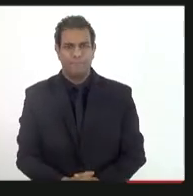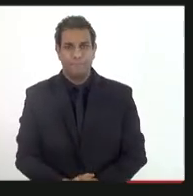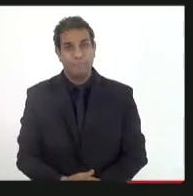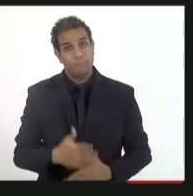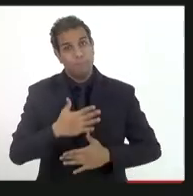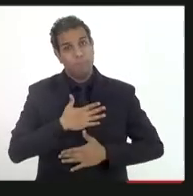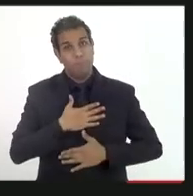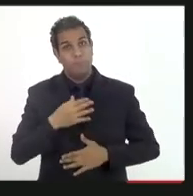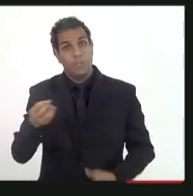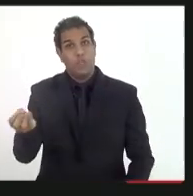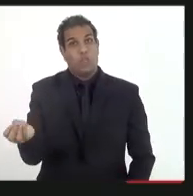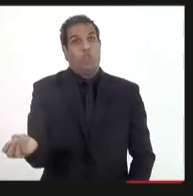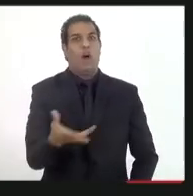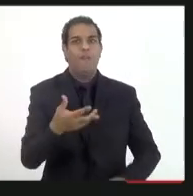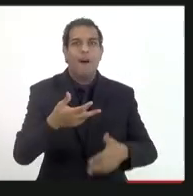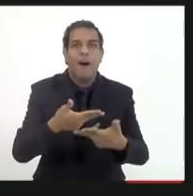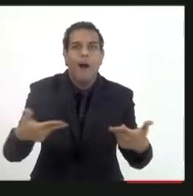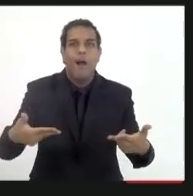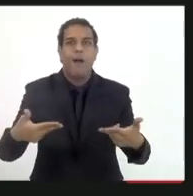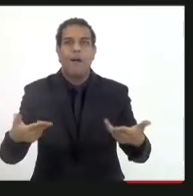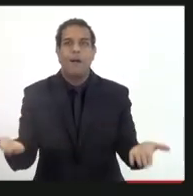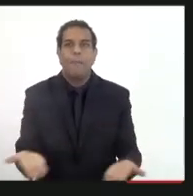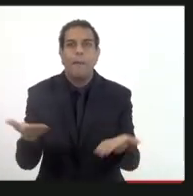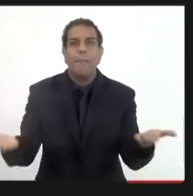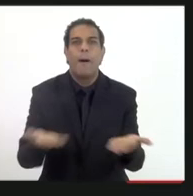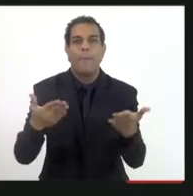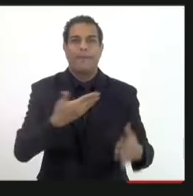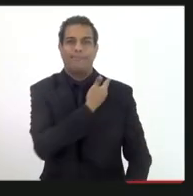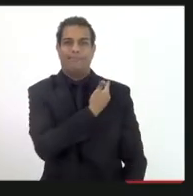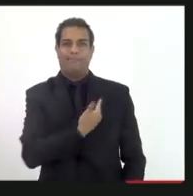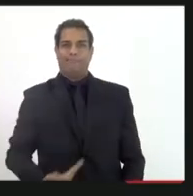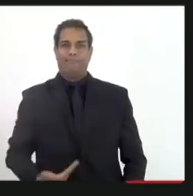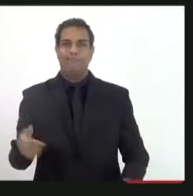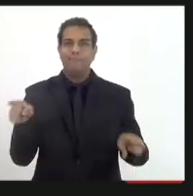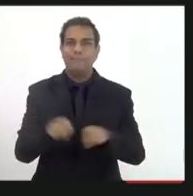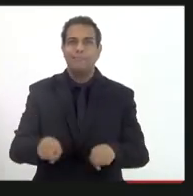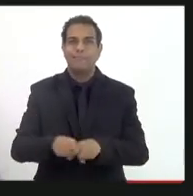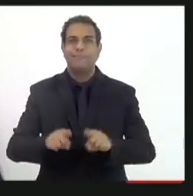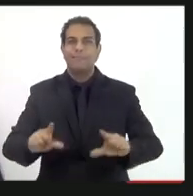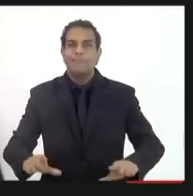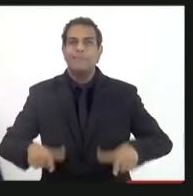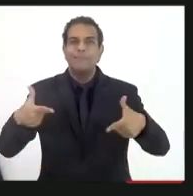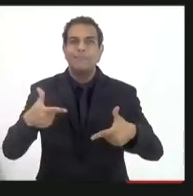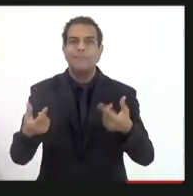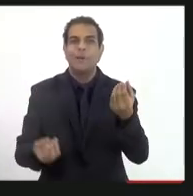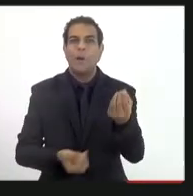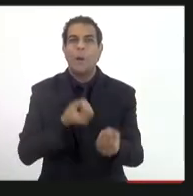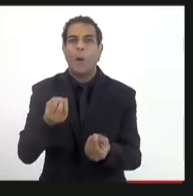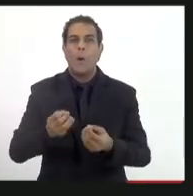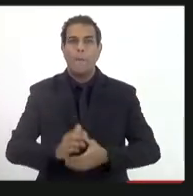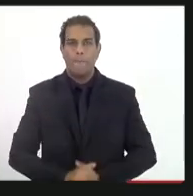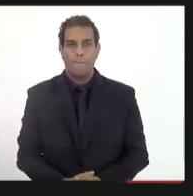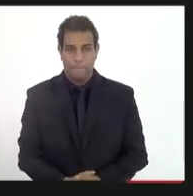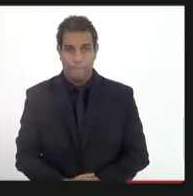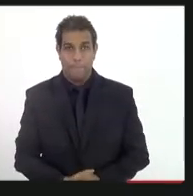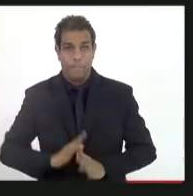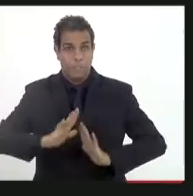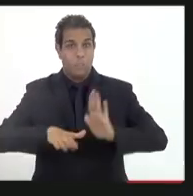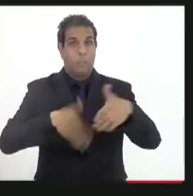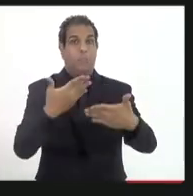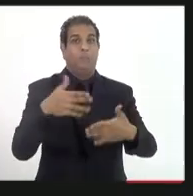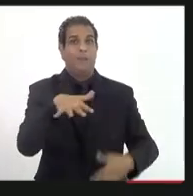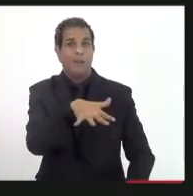em inovação aqui do Estado, em ideias que tragam efetivamente desenvolvimento